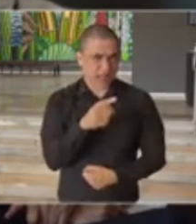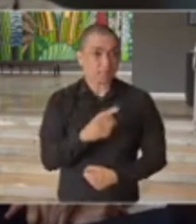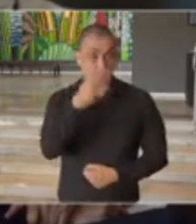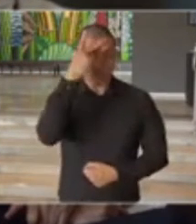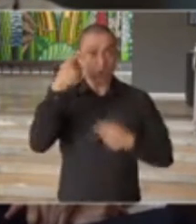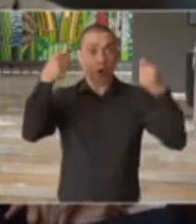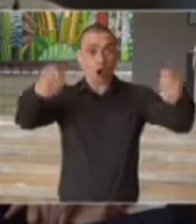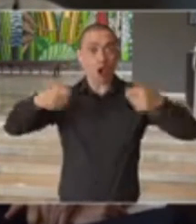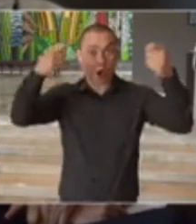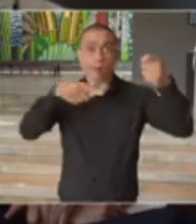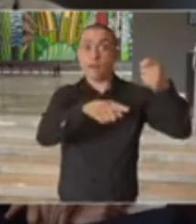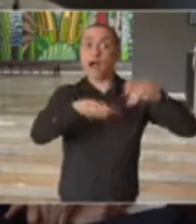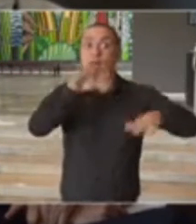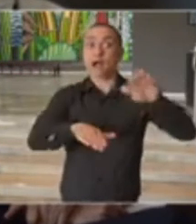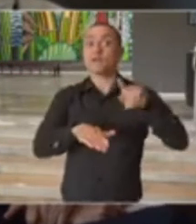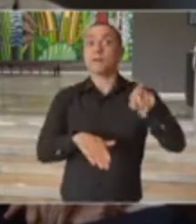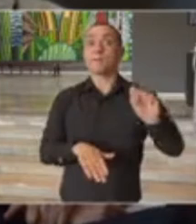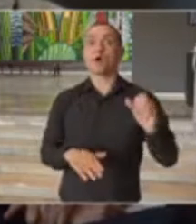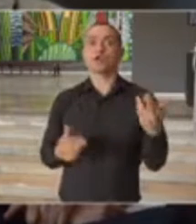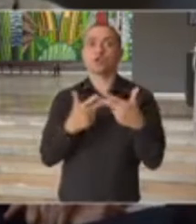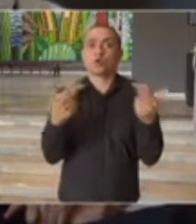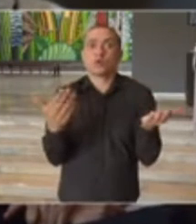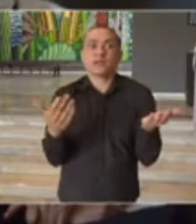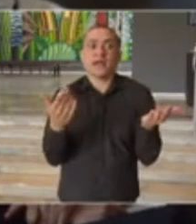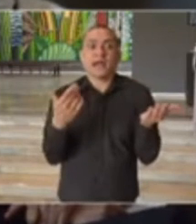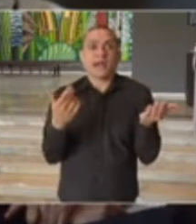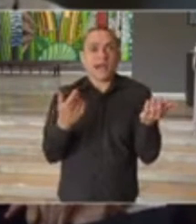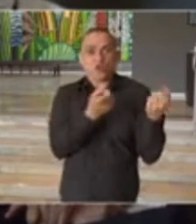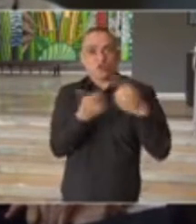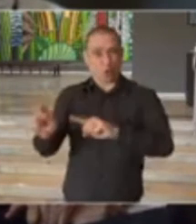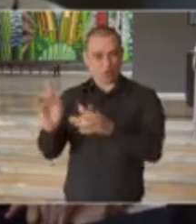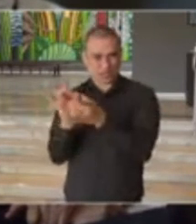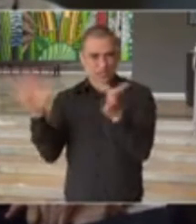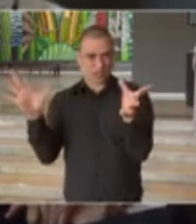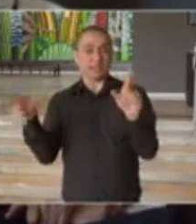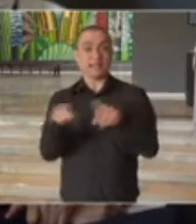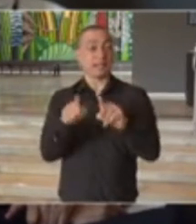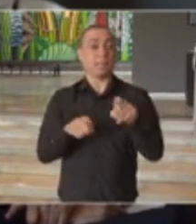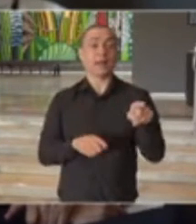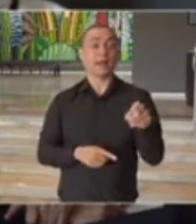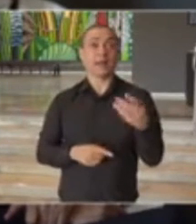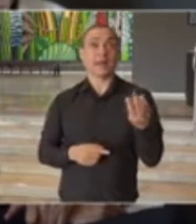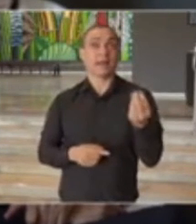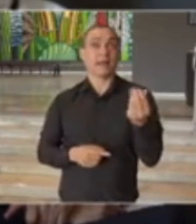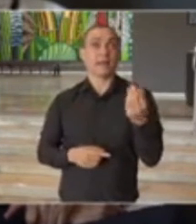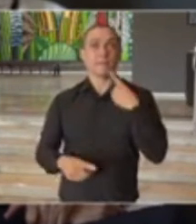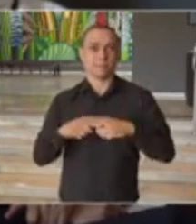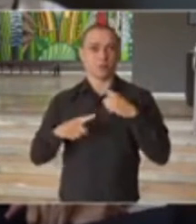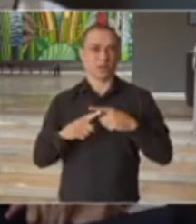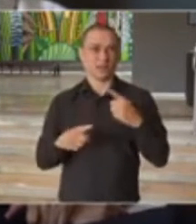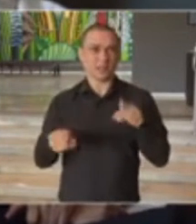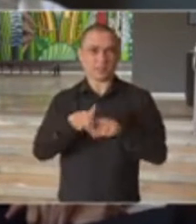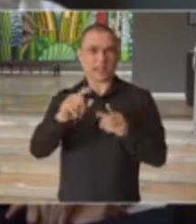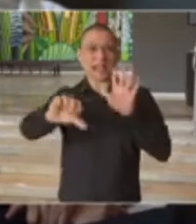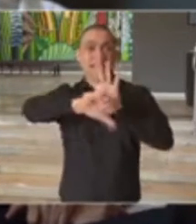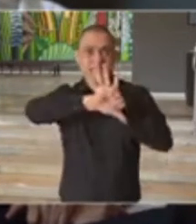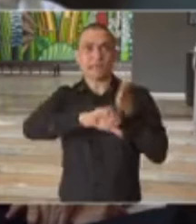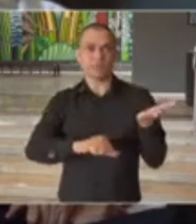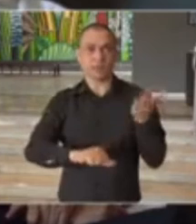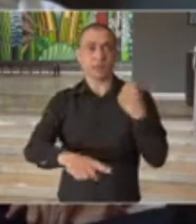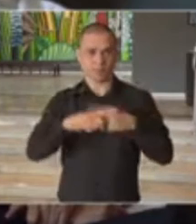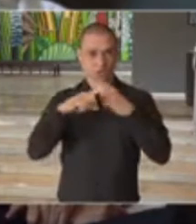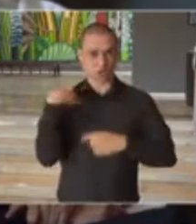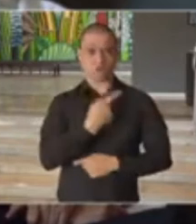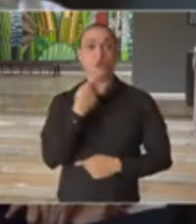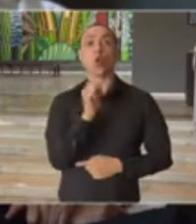manifestações que podem até mesmo serem antidemocráticas e, por que não, criminosas, porque